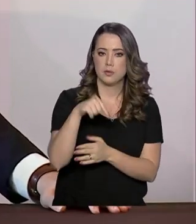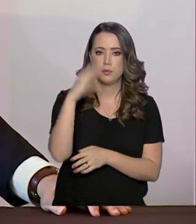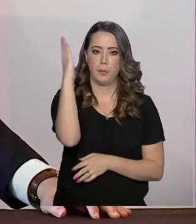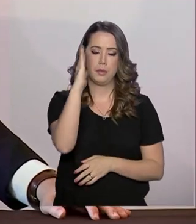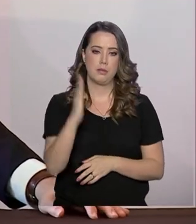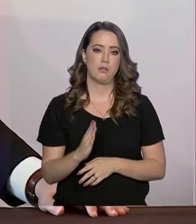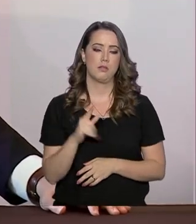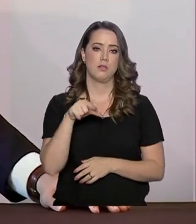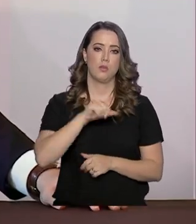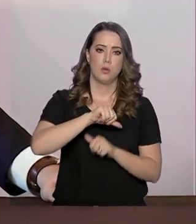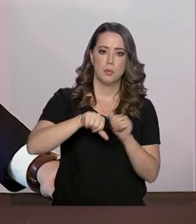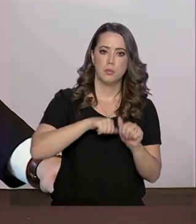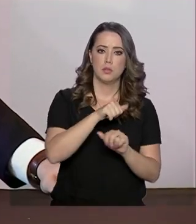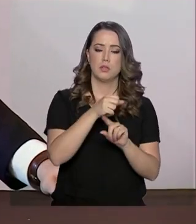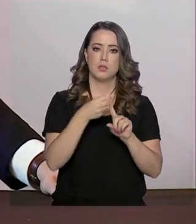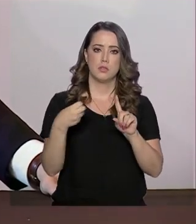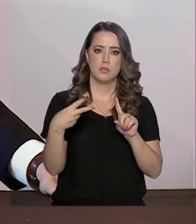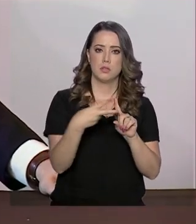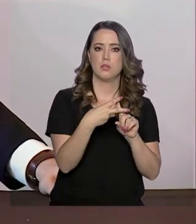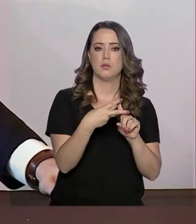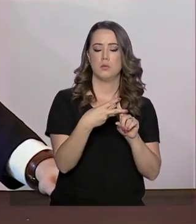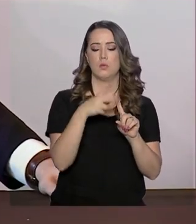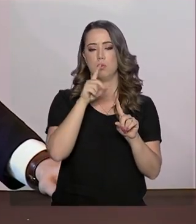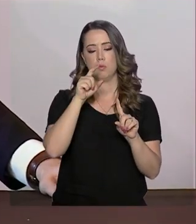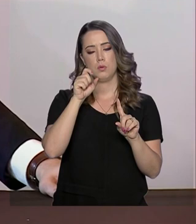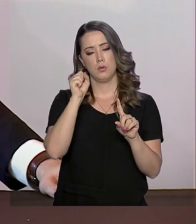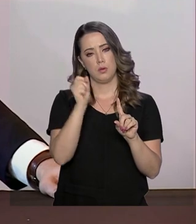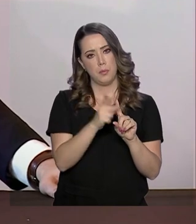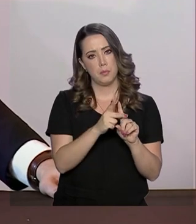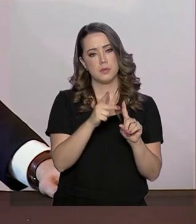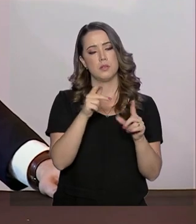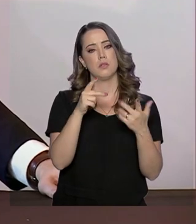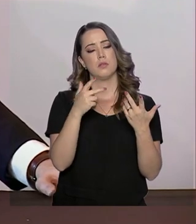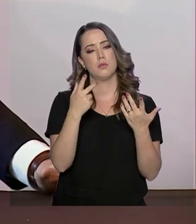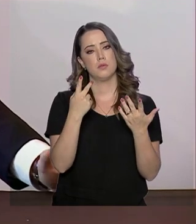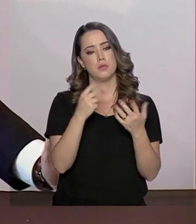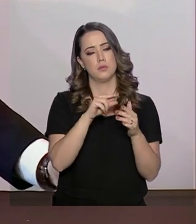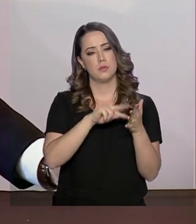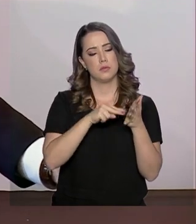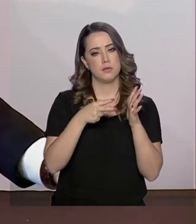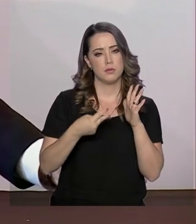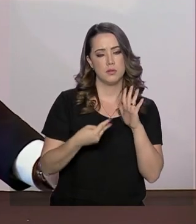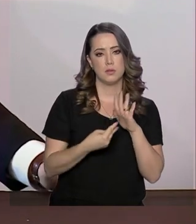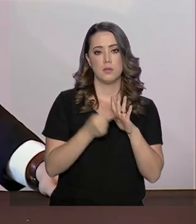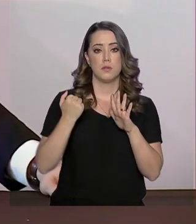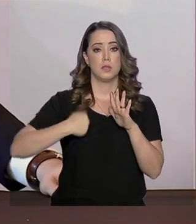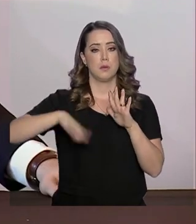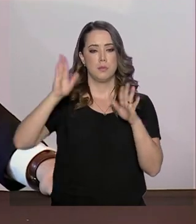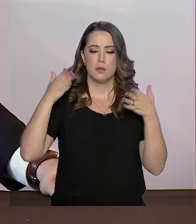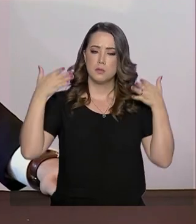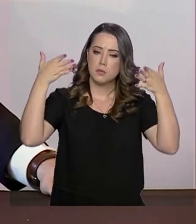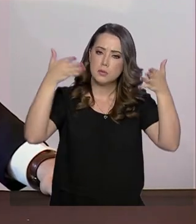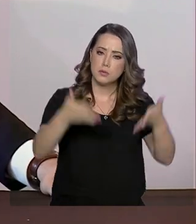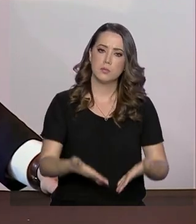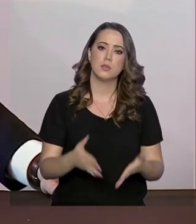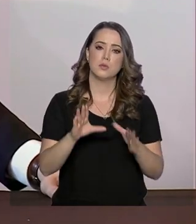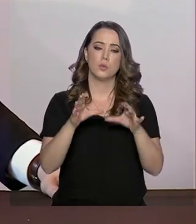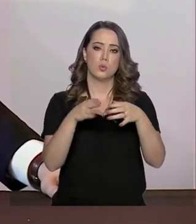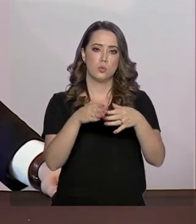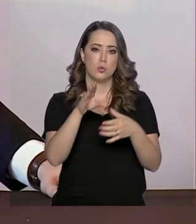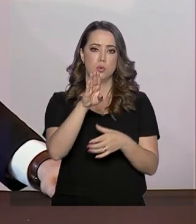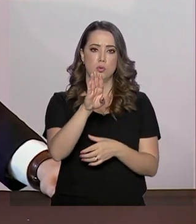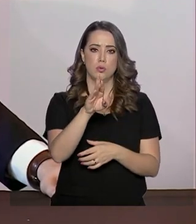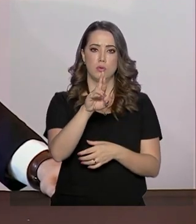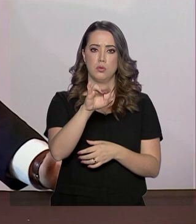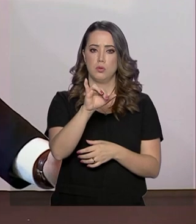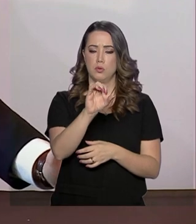com a reforma da Previdência e outras reformas, isso se traduz em mais participação do BRICS. Acho que